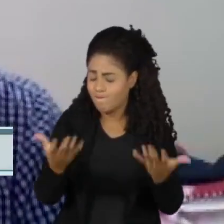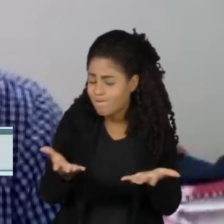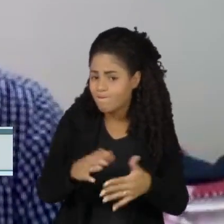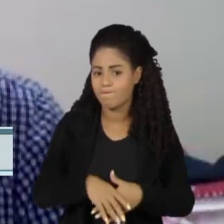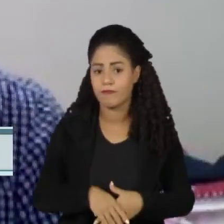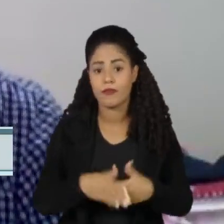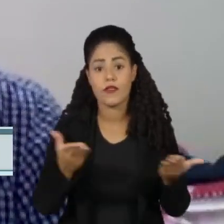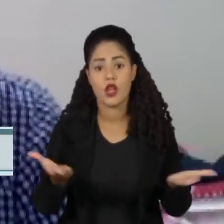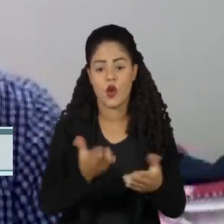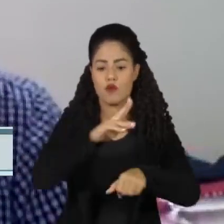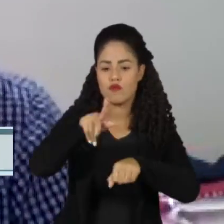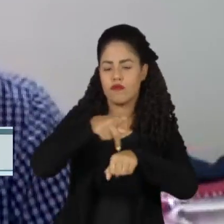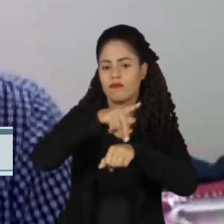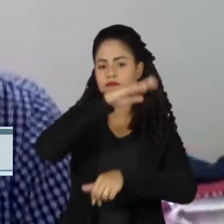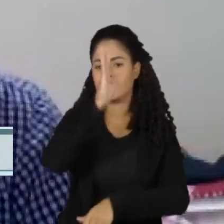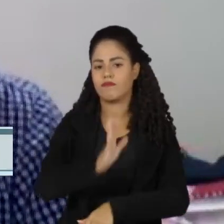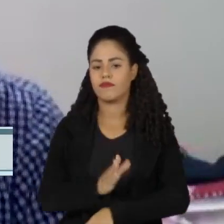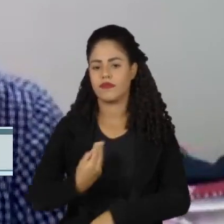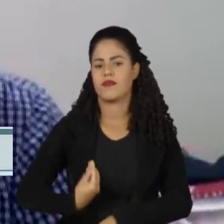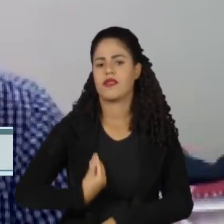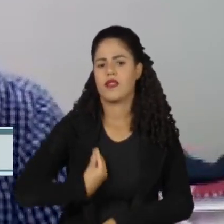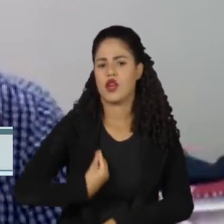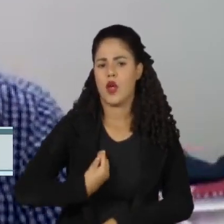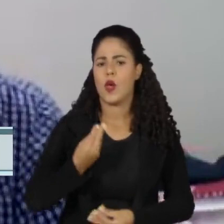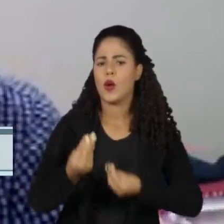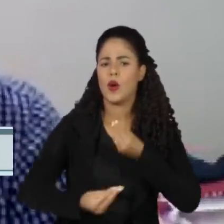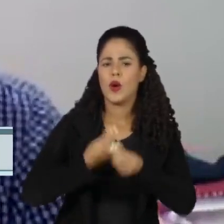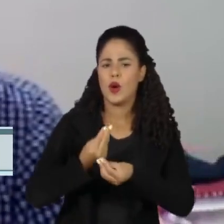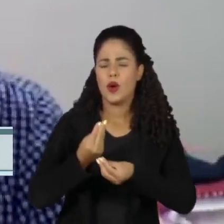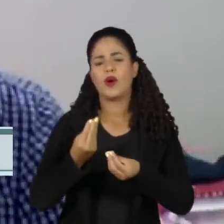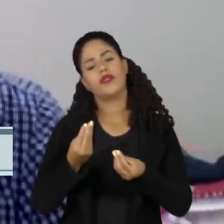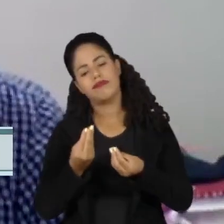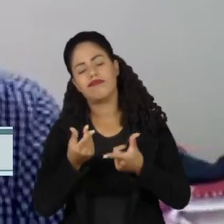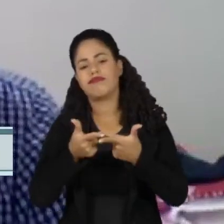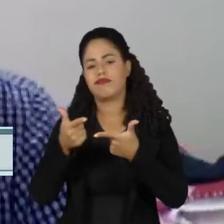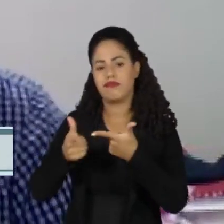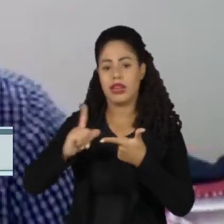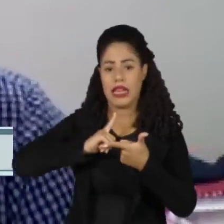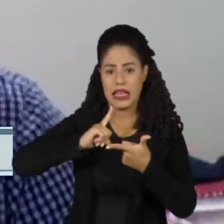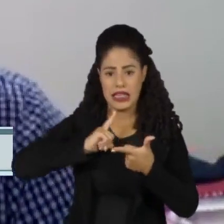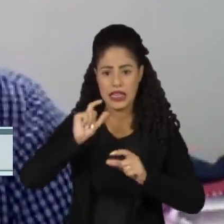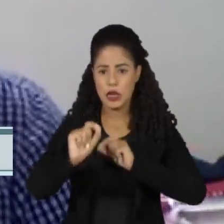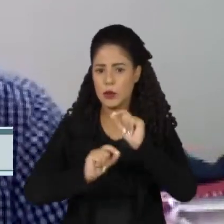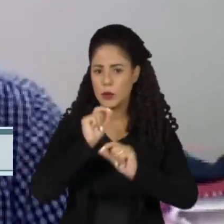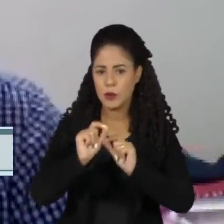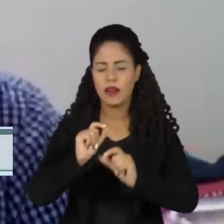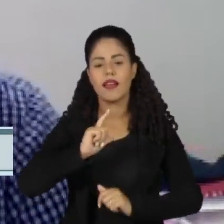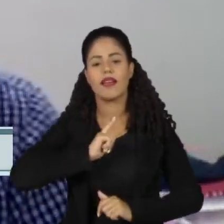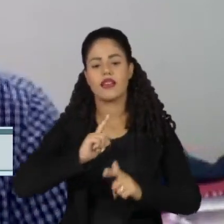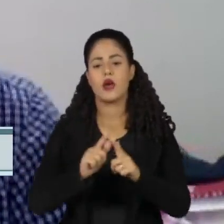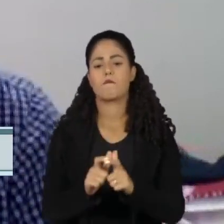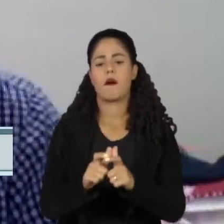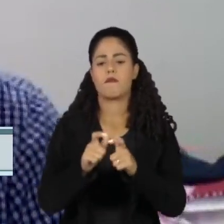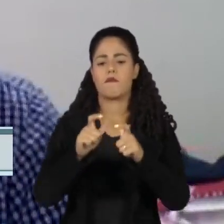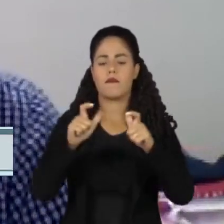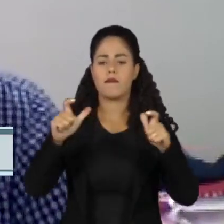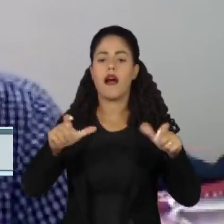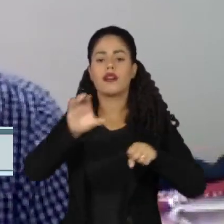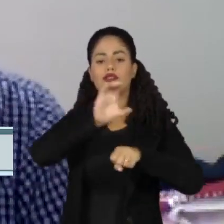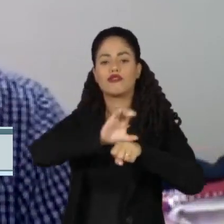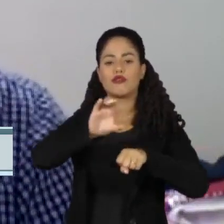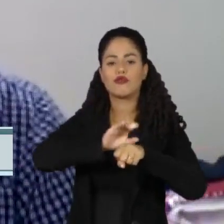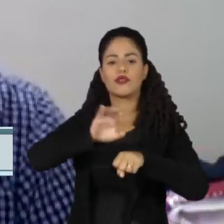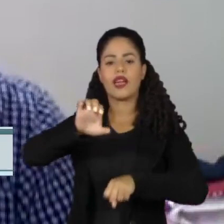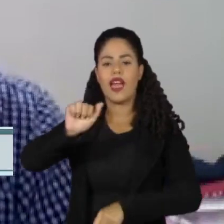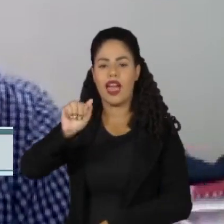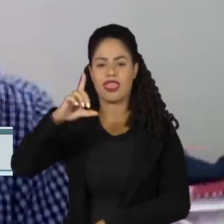Brasil, a gente vive um cenário que, como a regulação é muito frágil, você está tendo uma expansão muito grande de cursos EAD